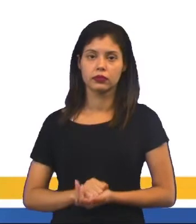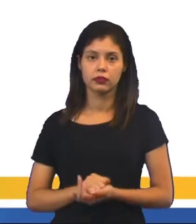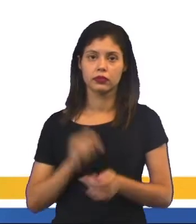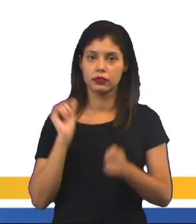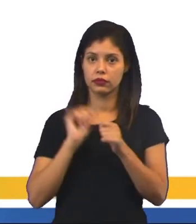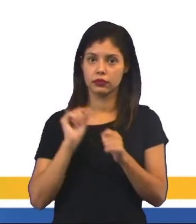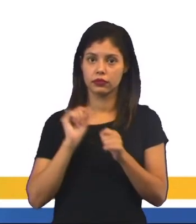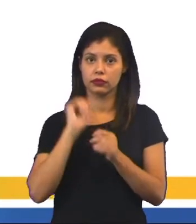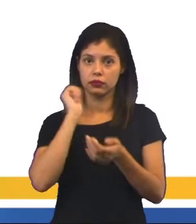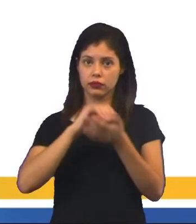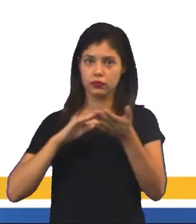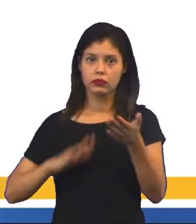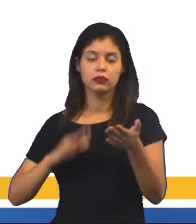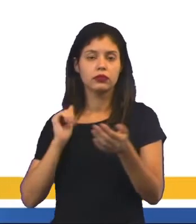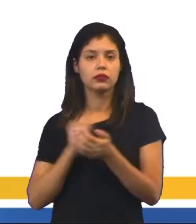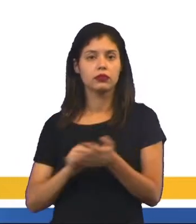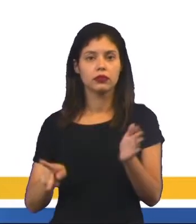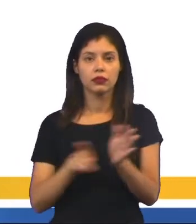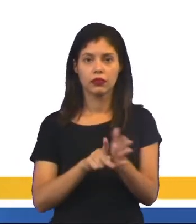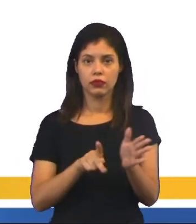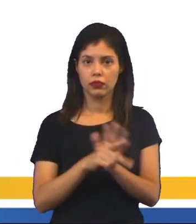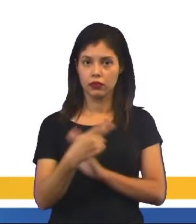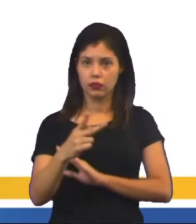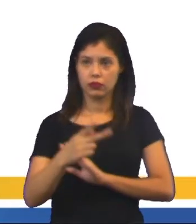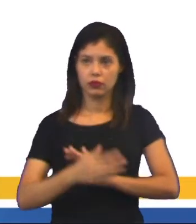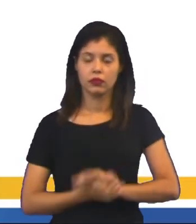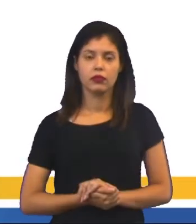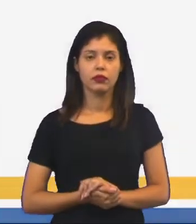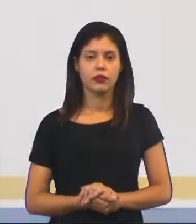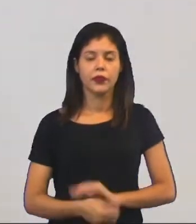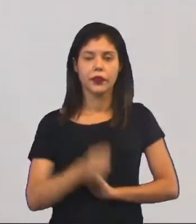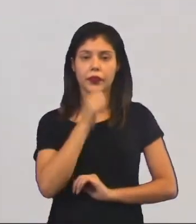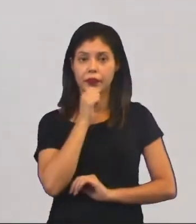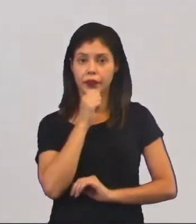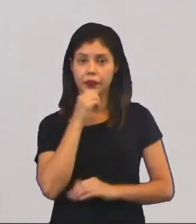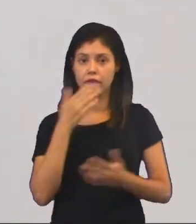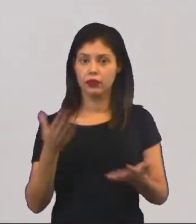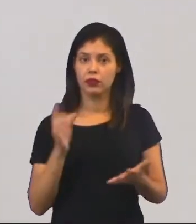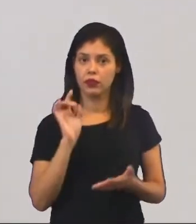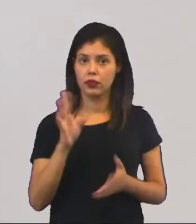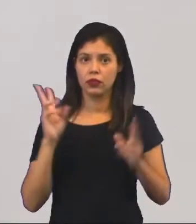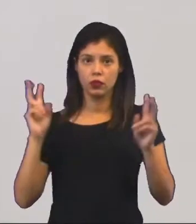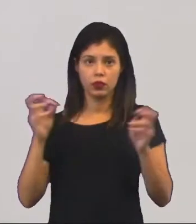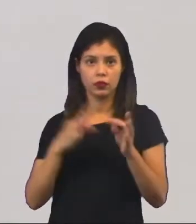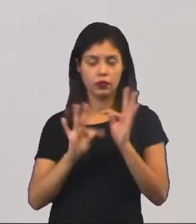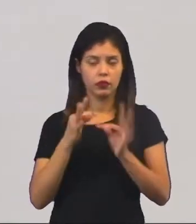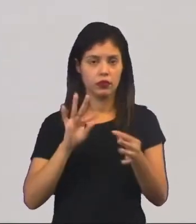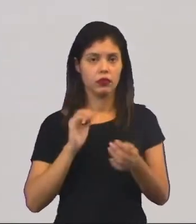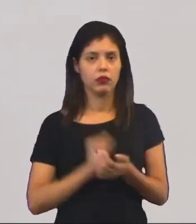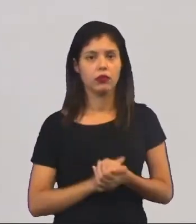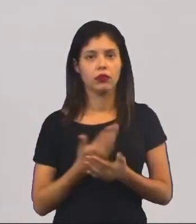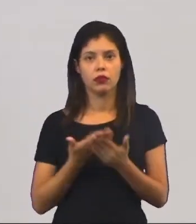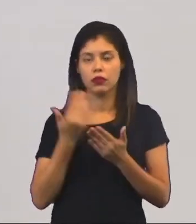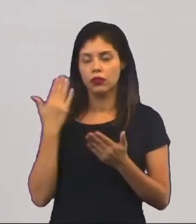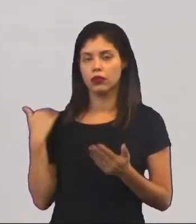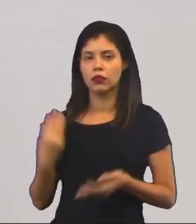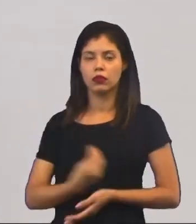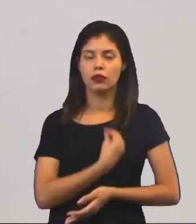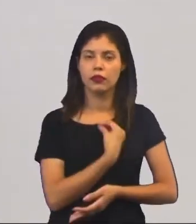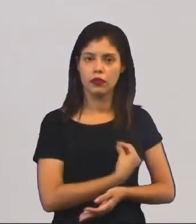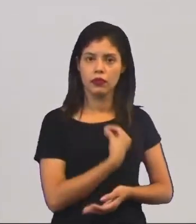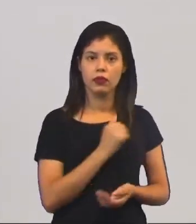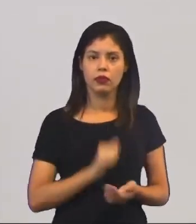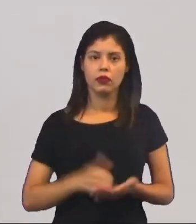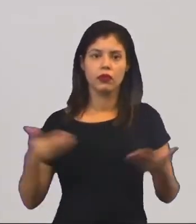de uma tarefa específica. E aí, gente, sobre tecnologia do passado e do